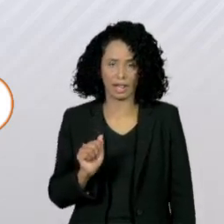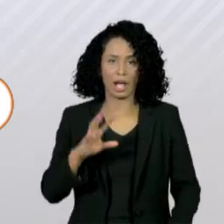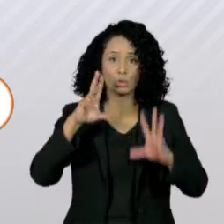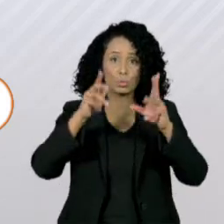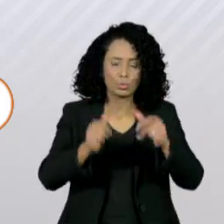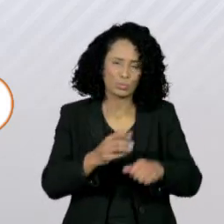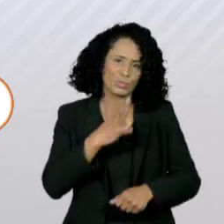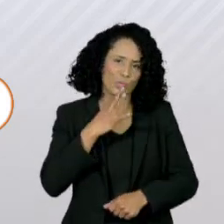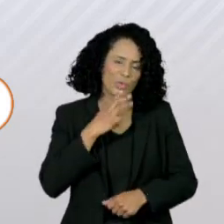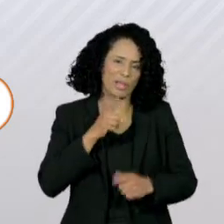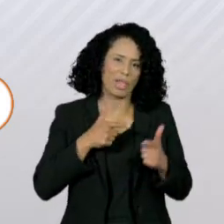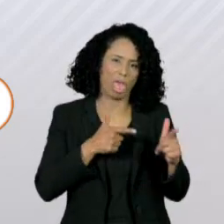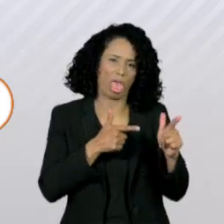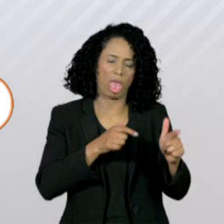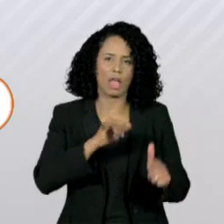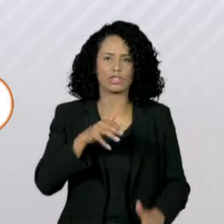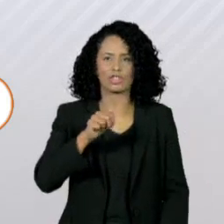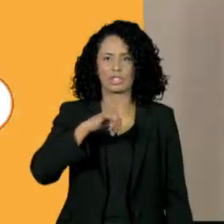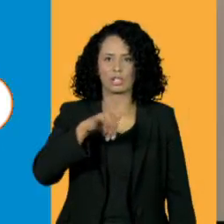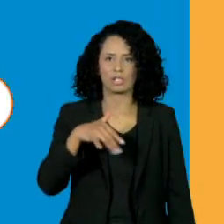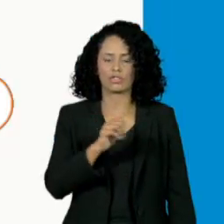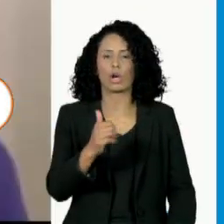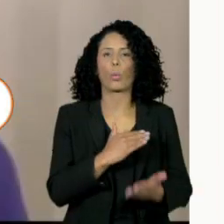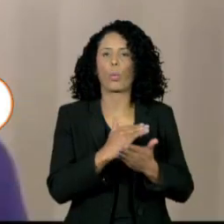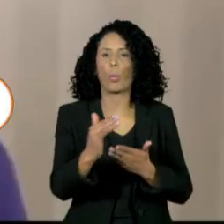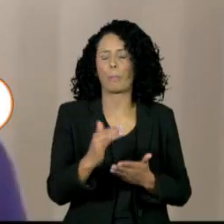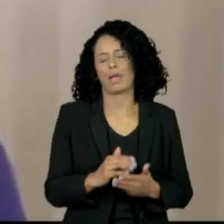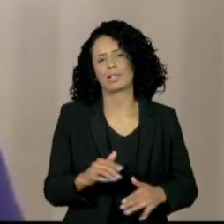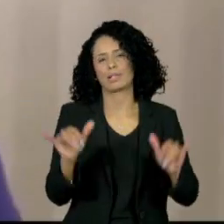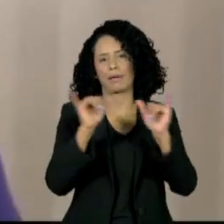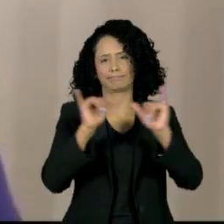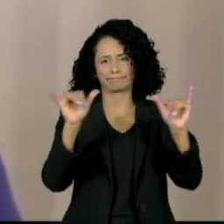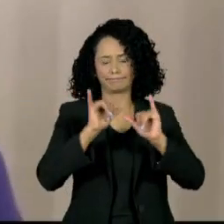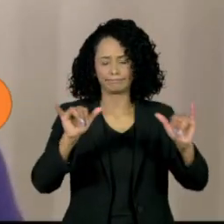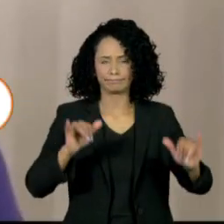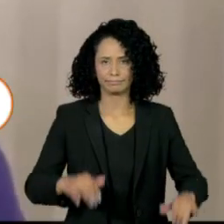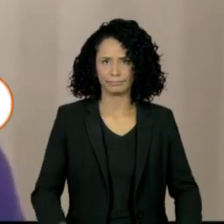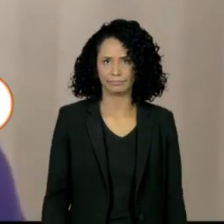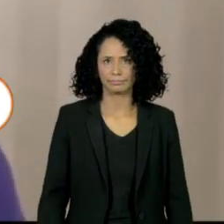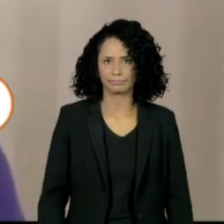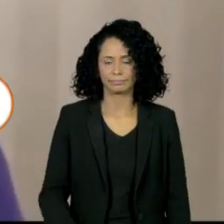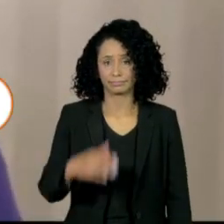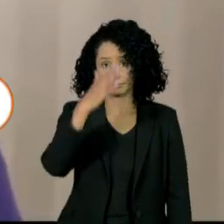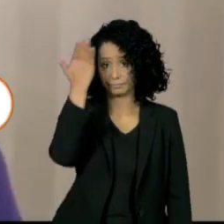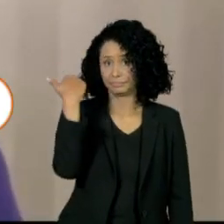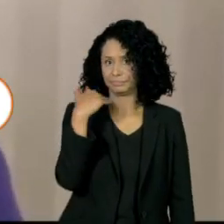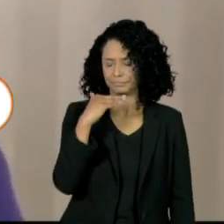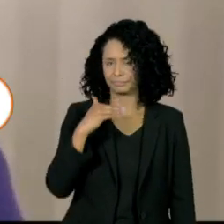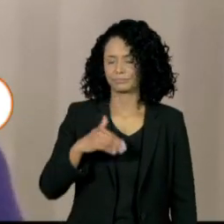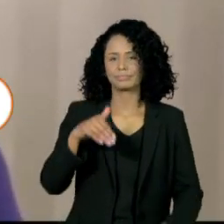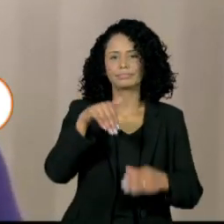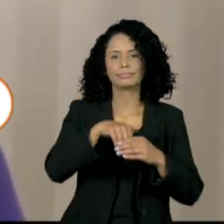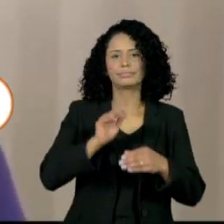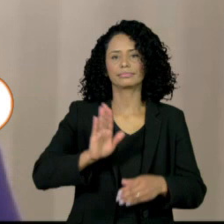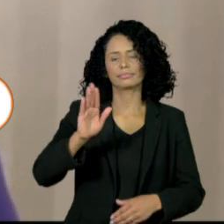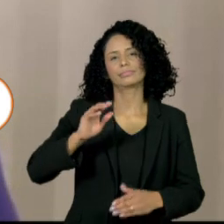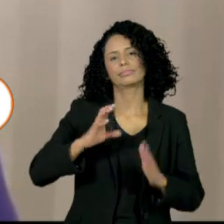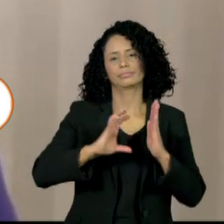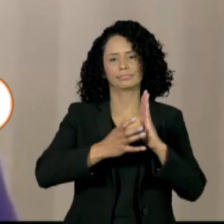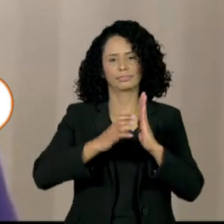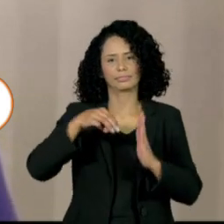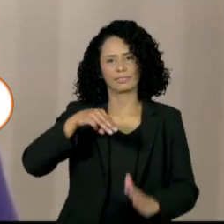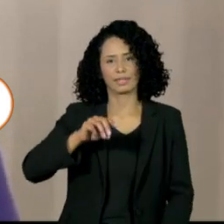Janja, para iniciar a divulgação. A senadora Simone Tebet, pré-candidata do MDB à